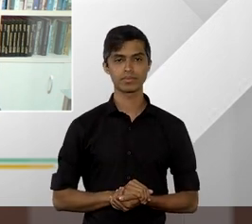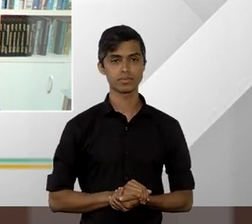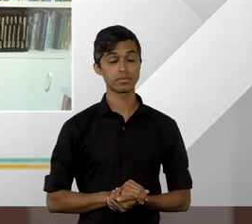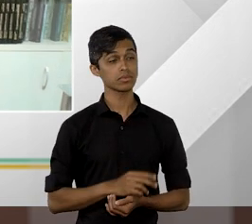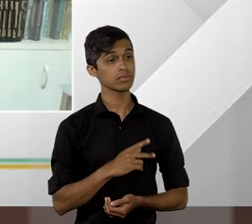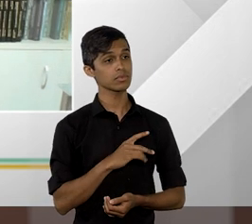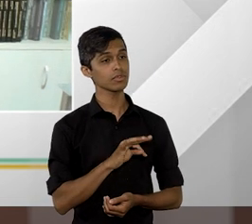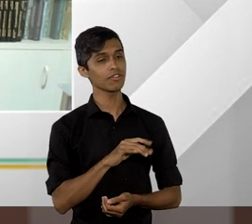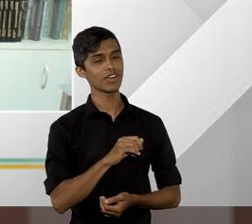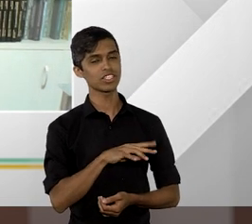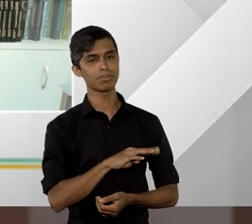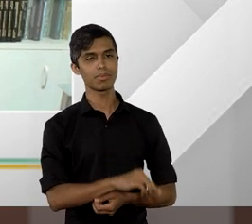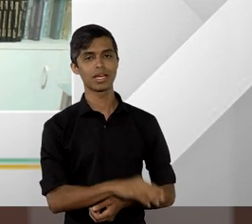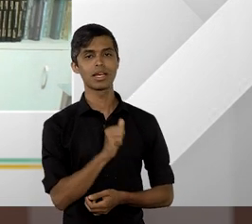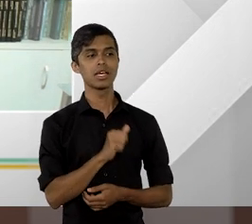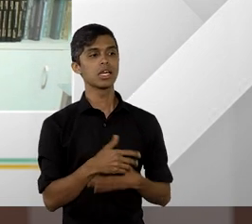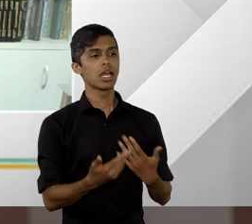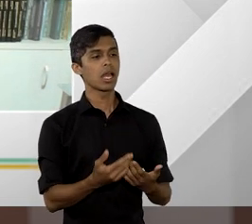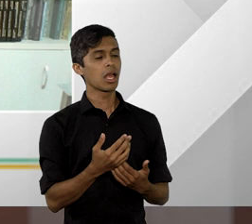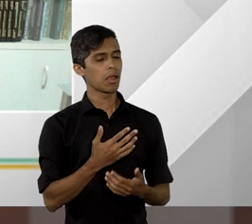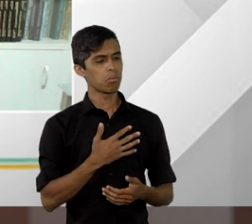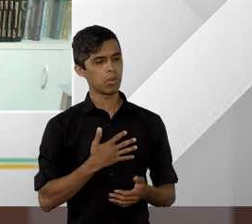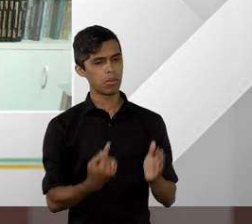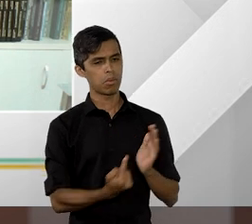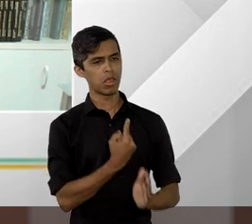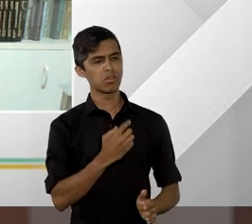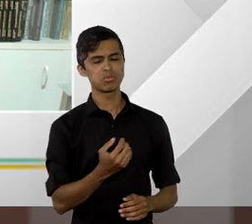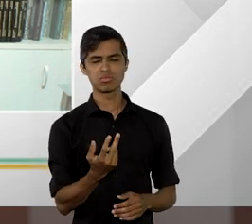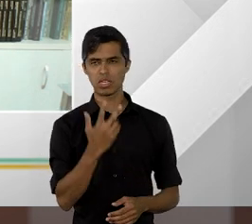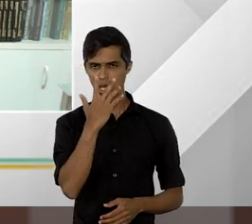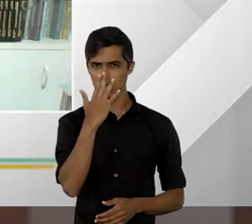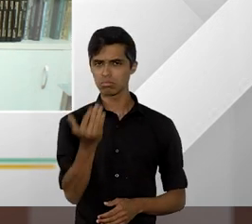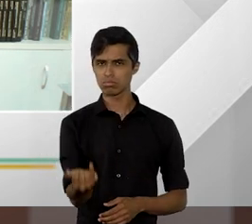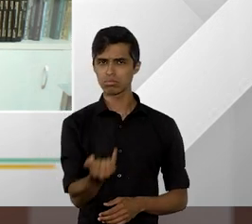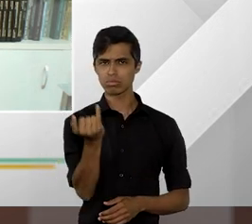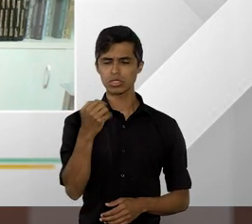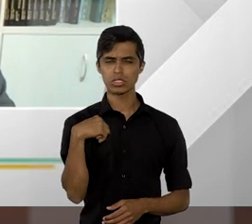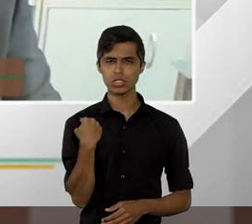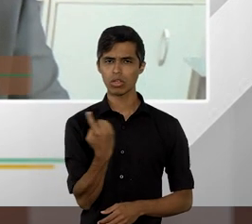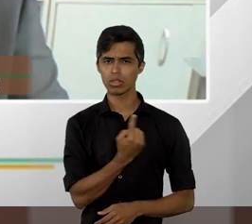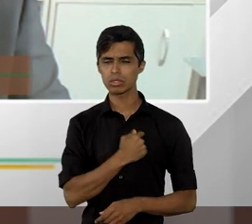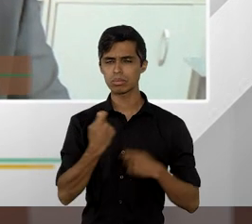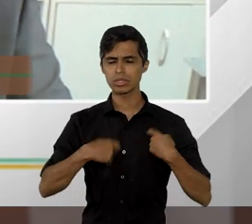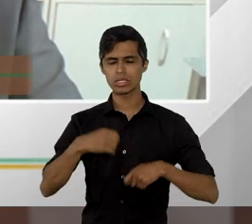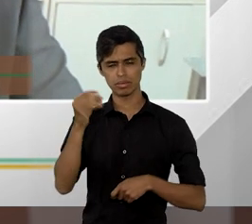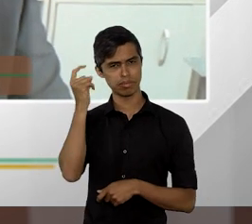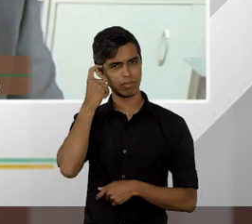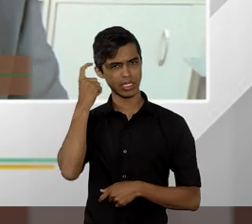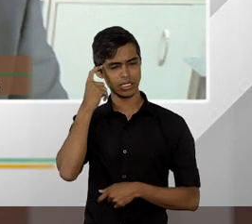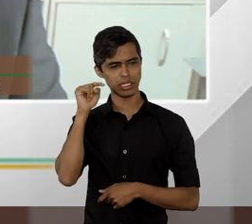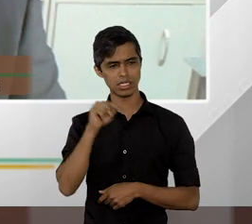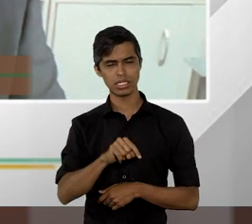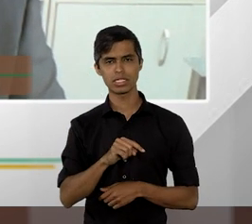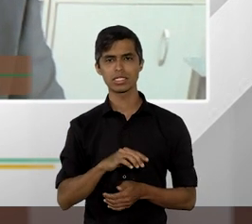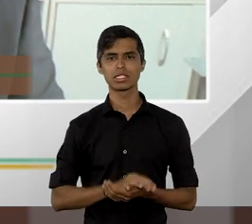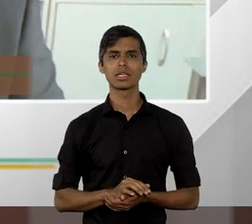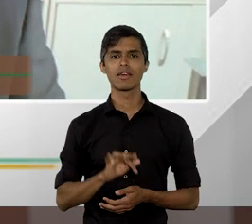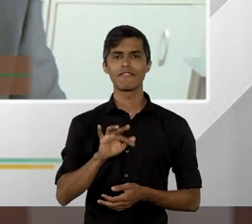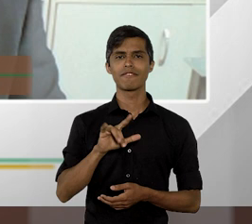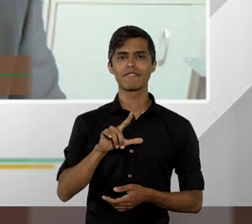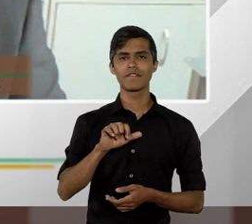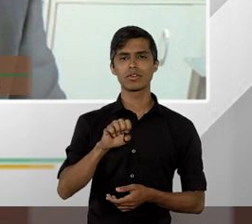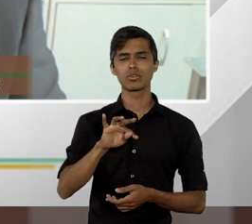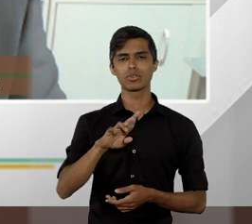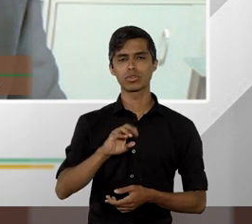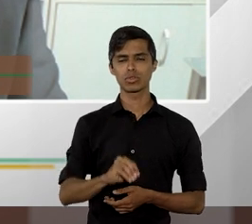Fátima, essa é uma das perguntas, ao meu ver, mais importantes que nós temos para pensar esse filtro, esse